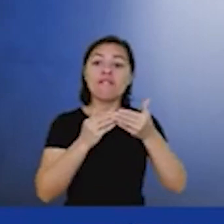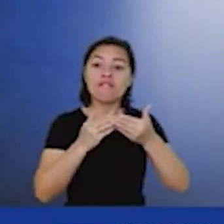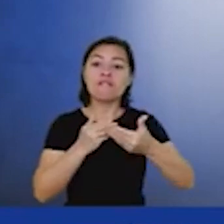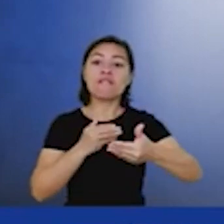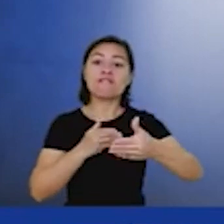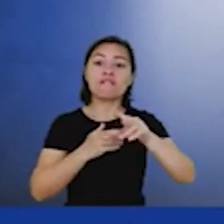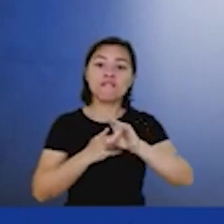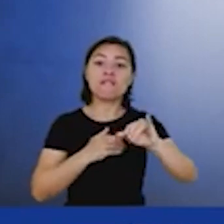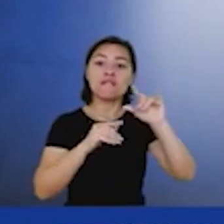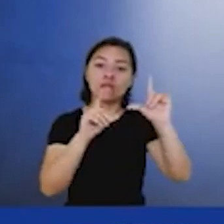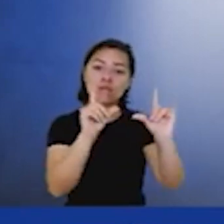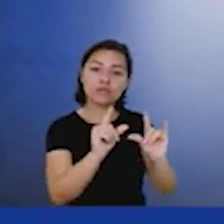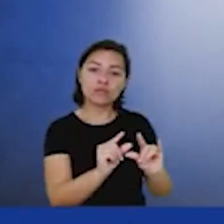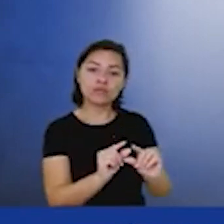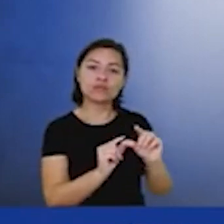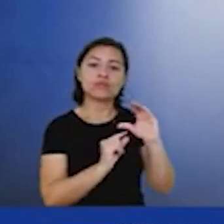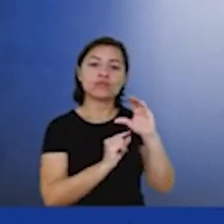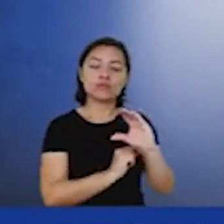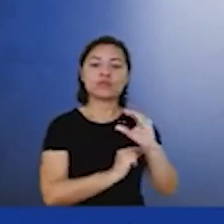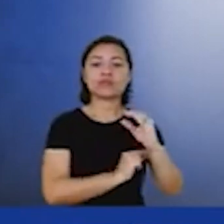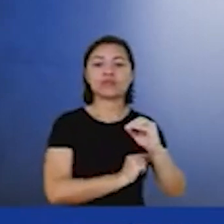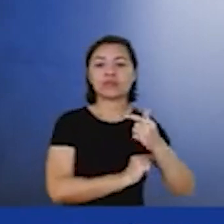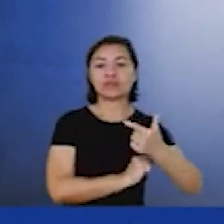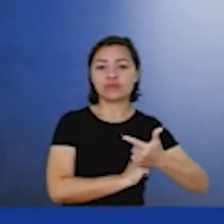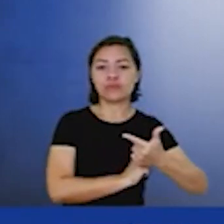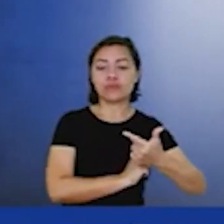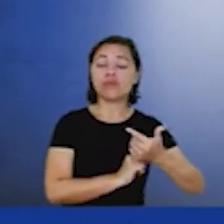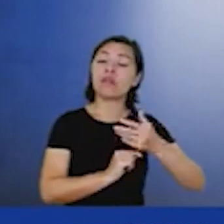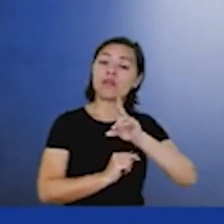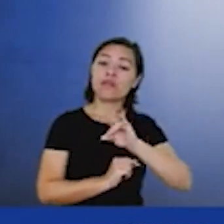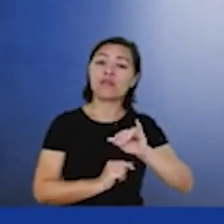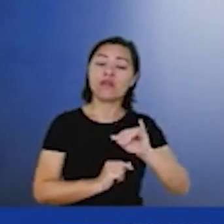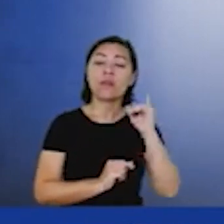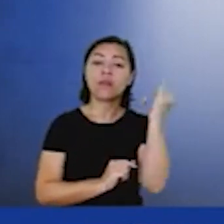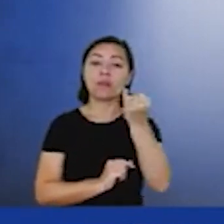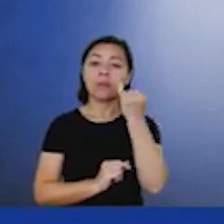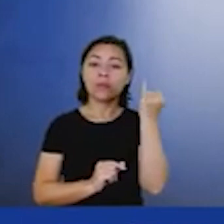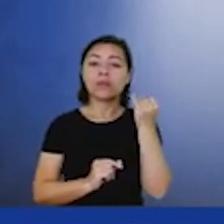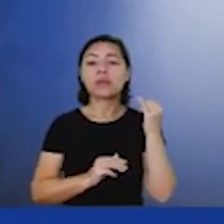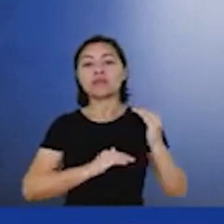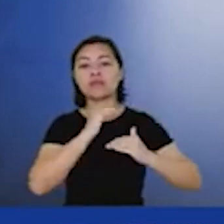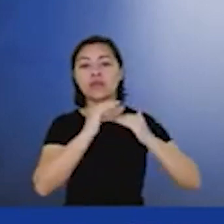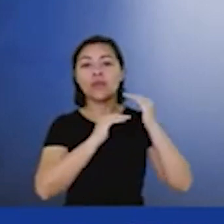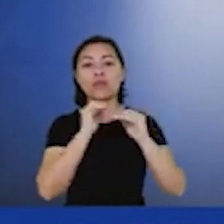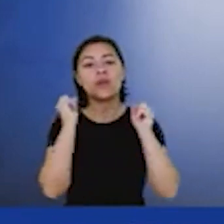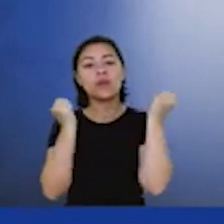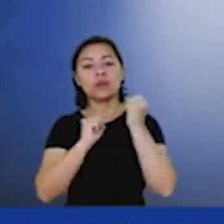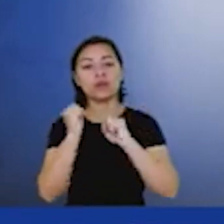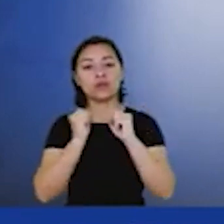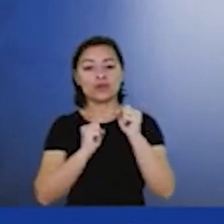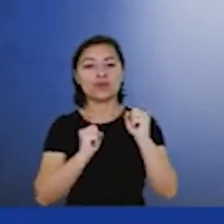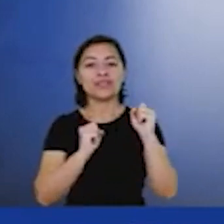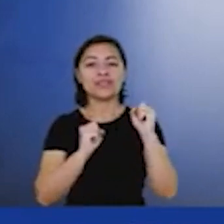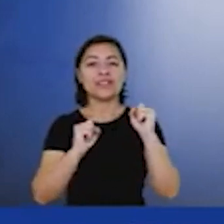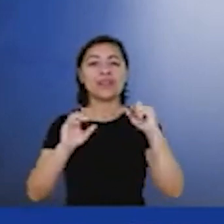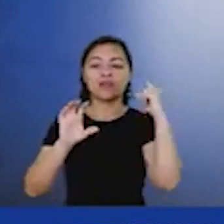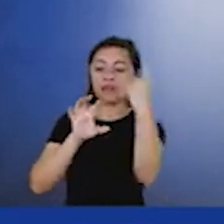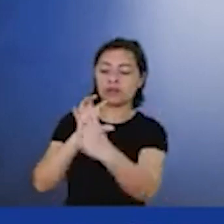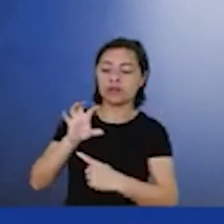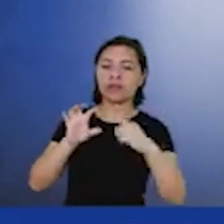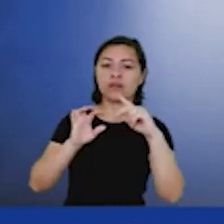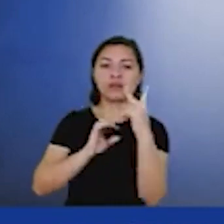vai ser importante para o desenvolvimento da indústria eólica da nova indústria de